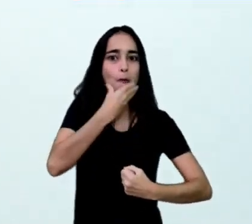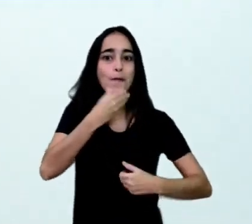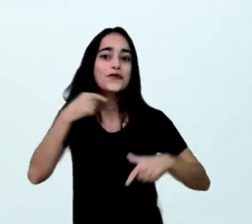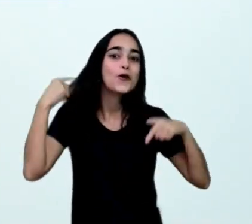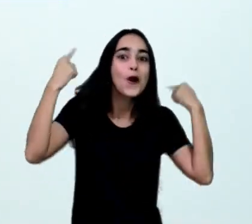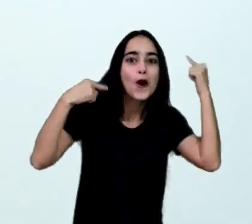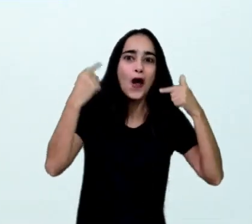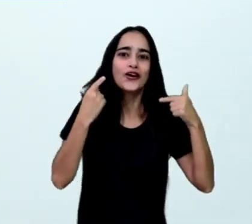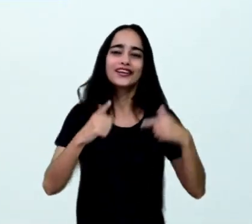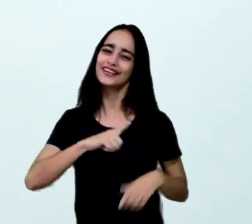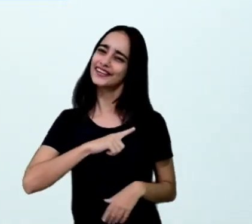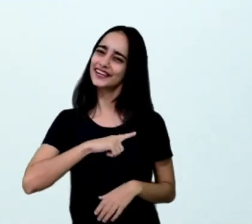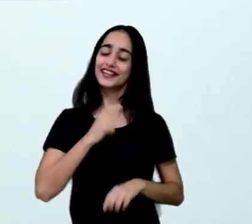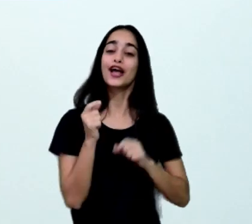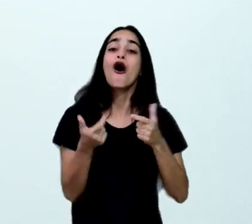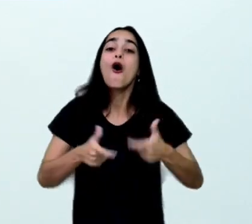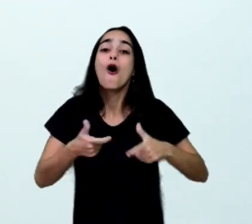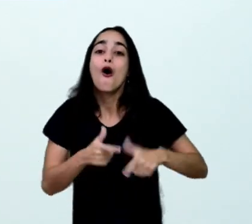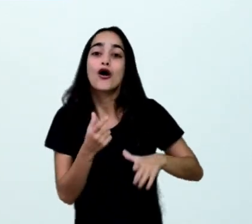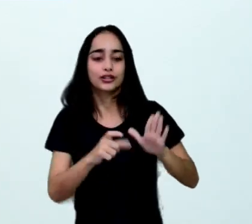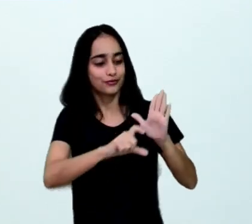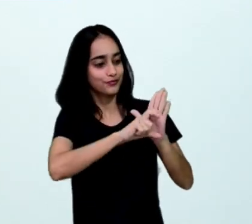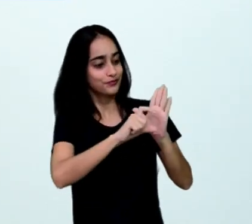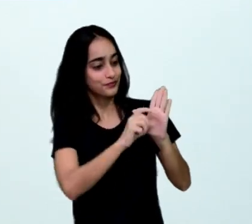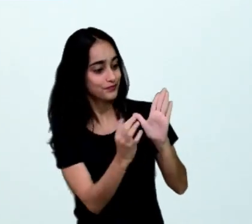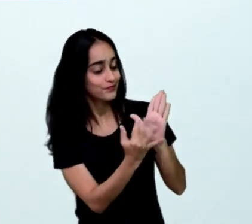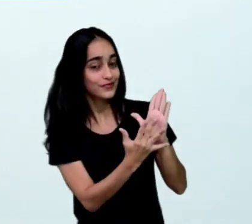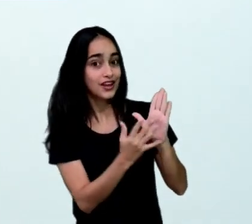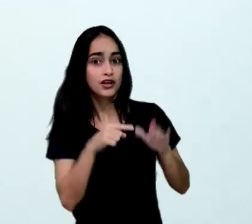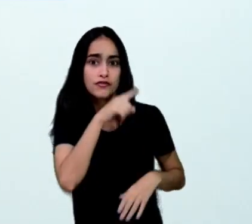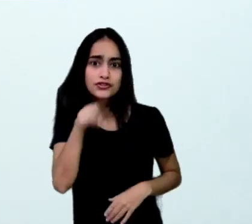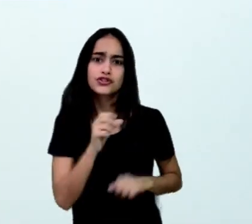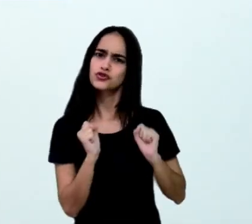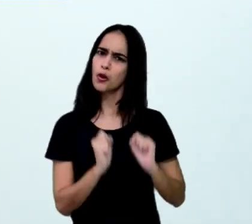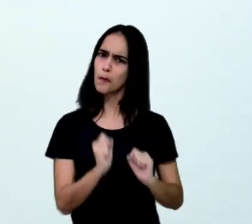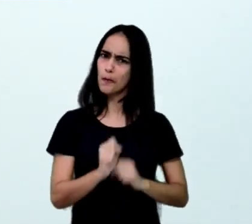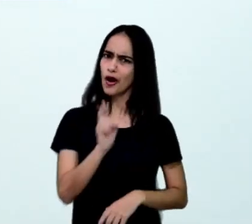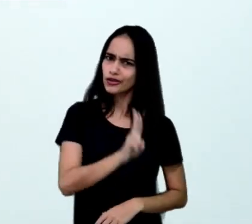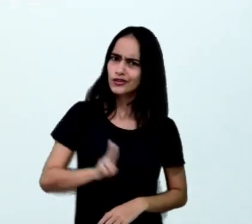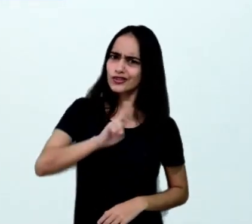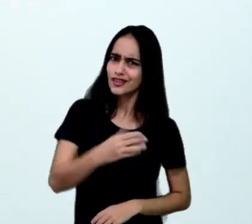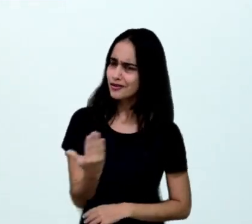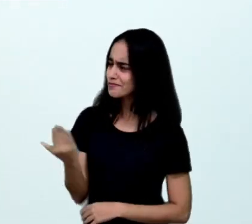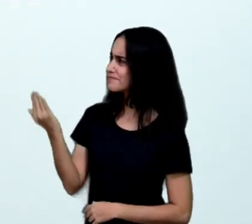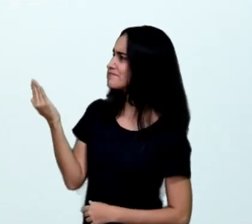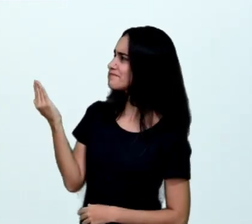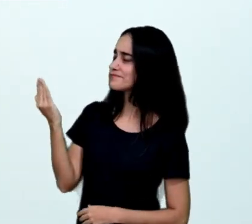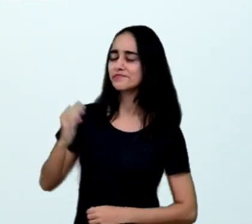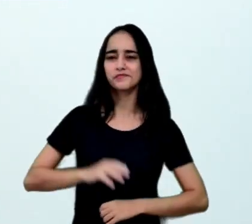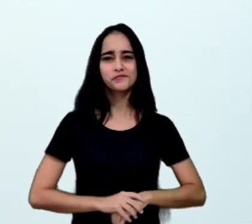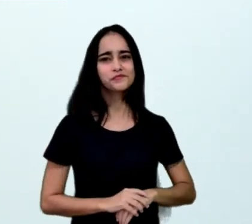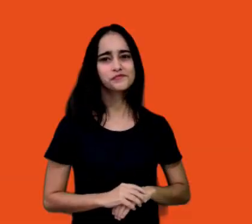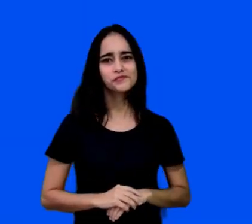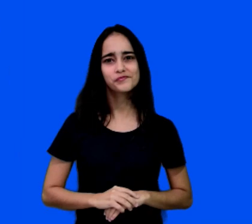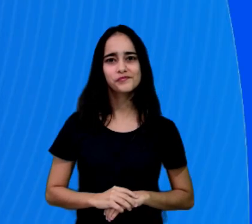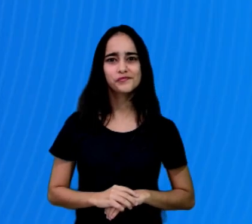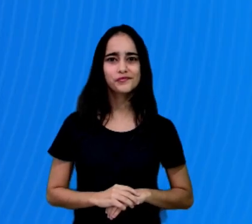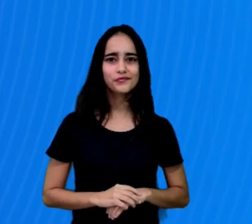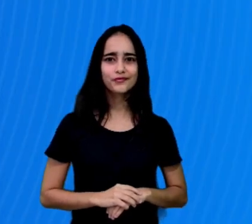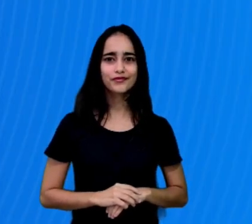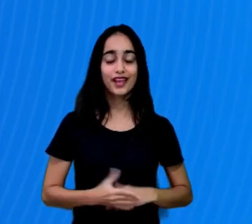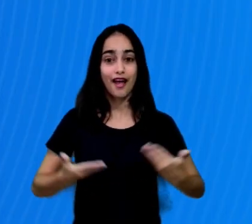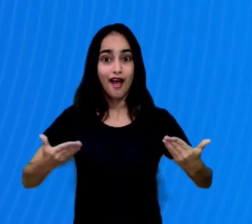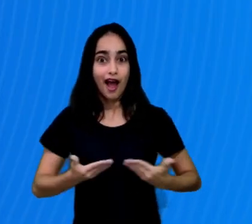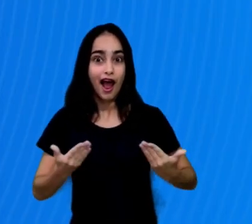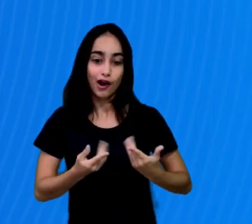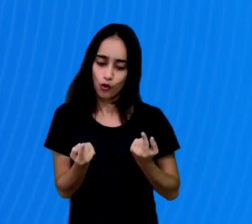lá na plataforma da Árvore de Livro. E você pode acessar através do QR Code que está aí na tela. Agora,